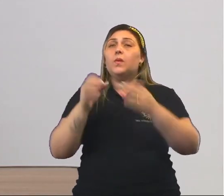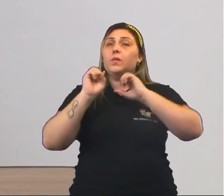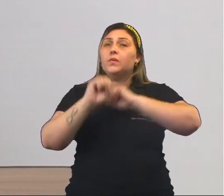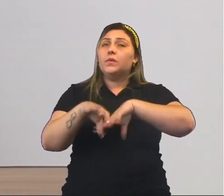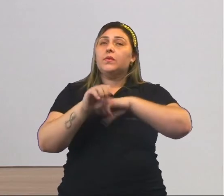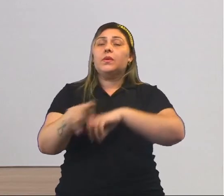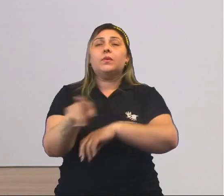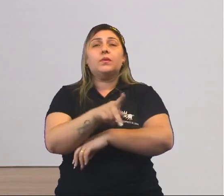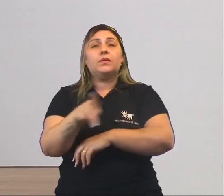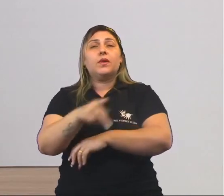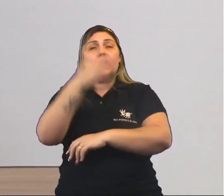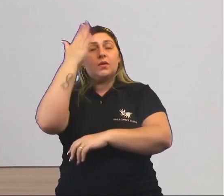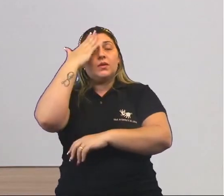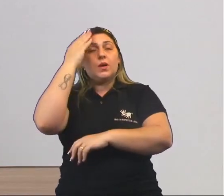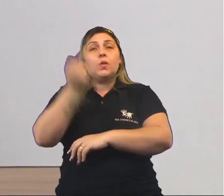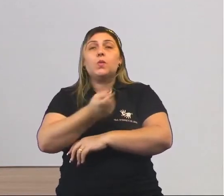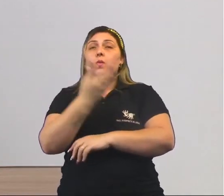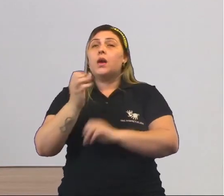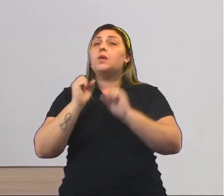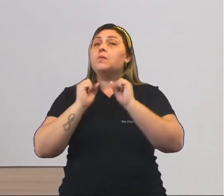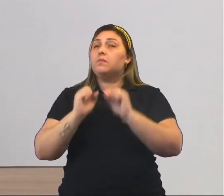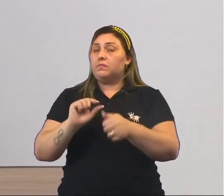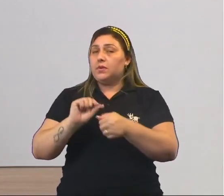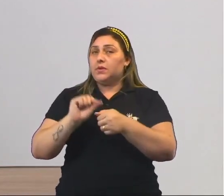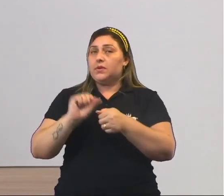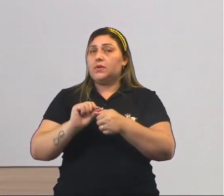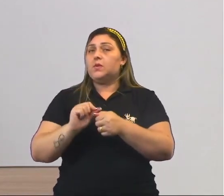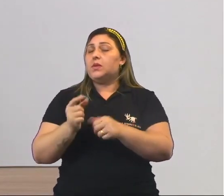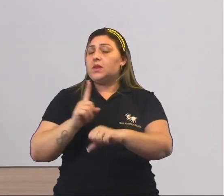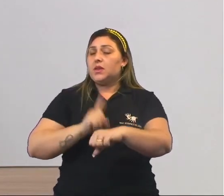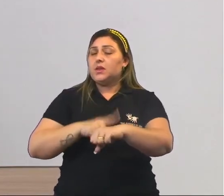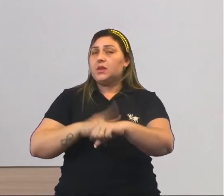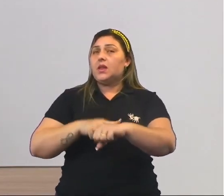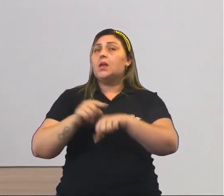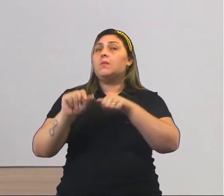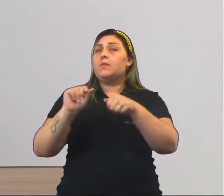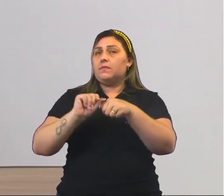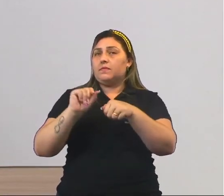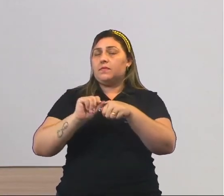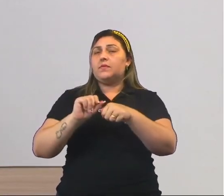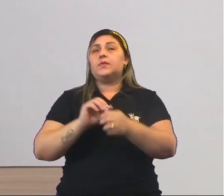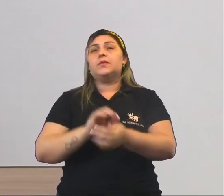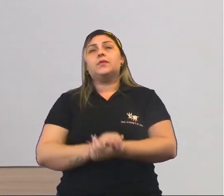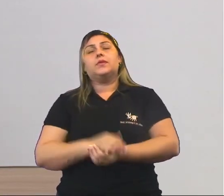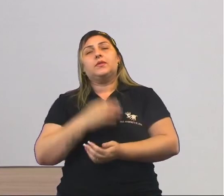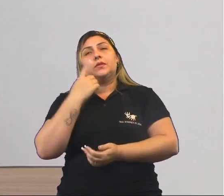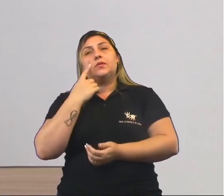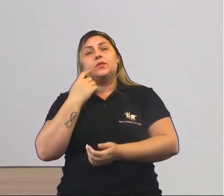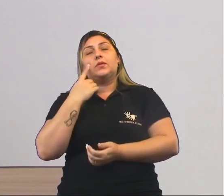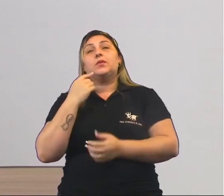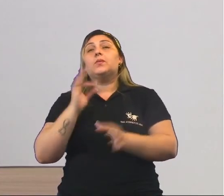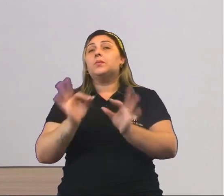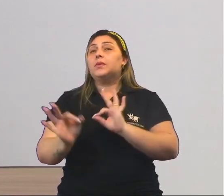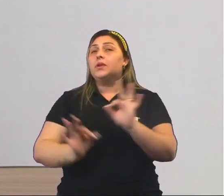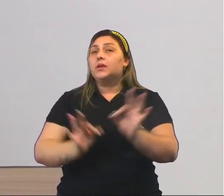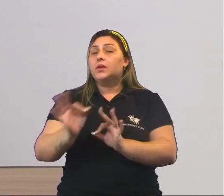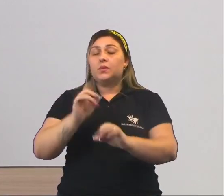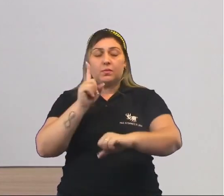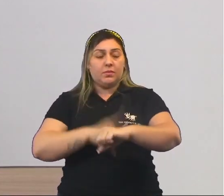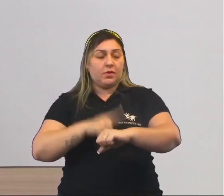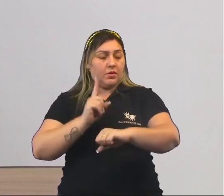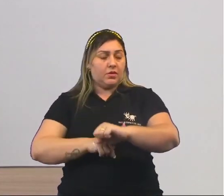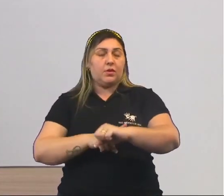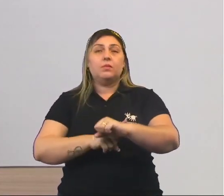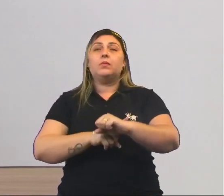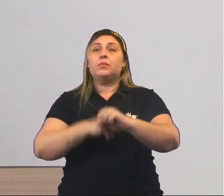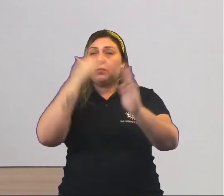profissão onde eu sei quais atividades que eu vou realizar, quanto tempo eu vou passar fazendo. Tem todo um planejamento ali, um horário para